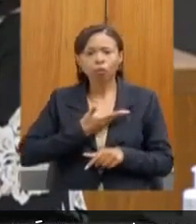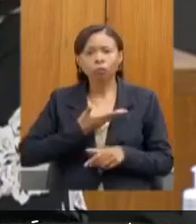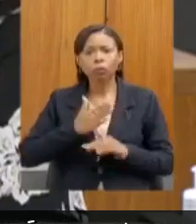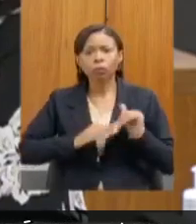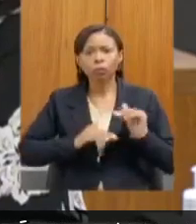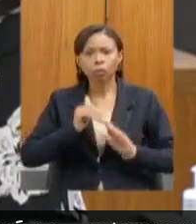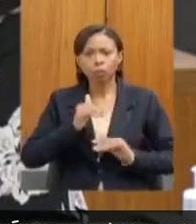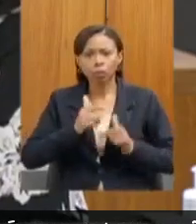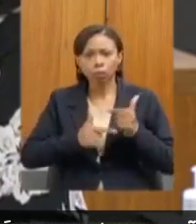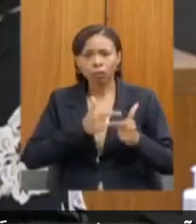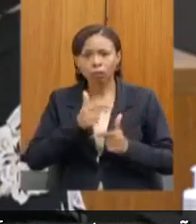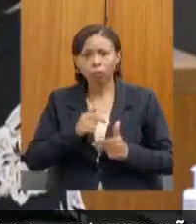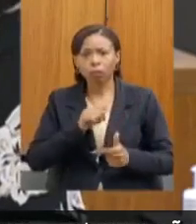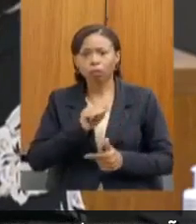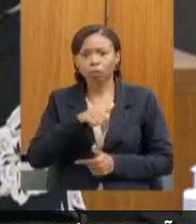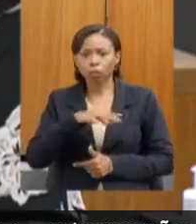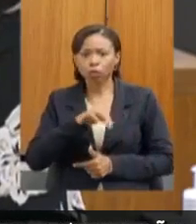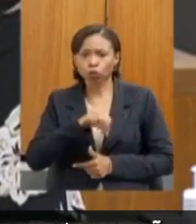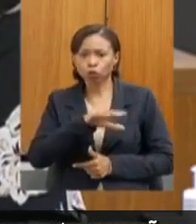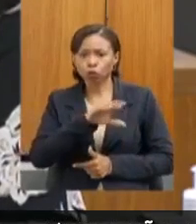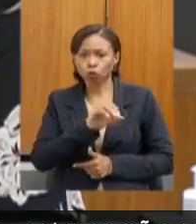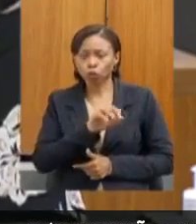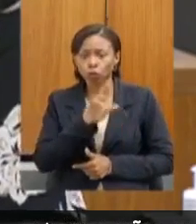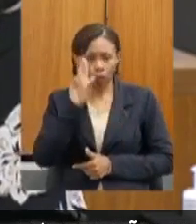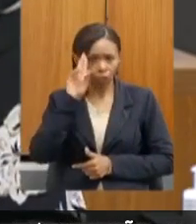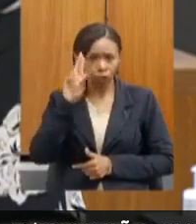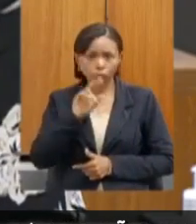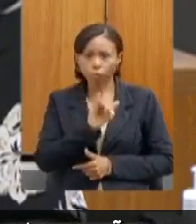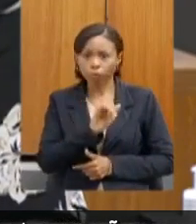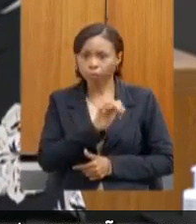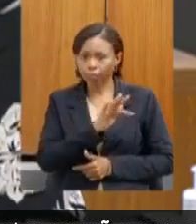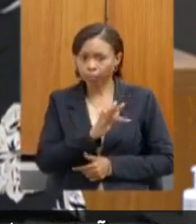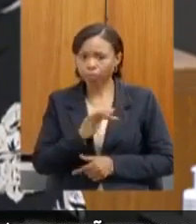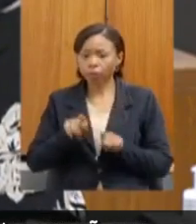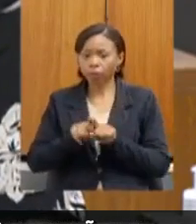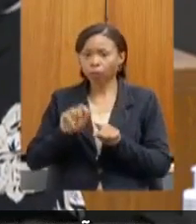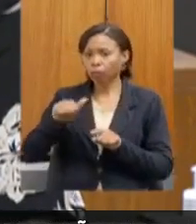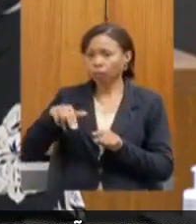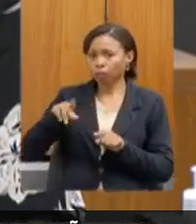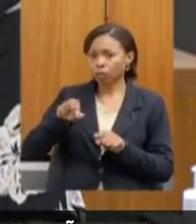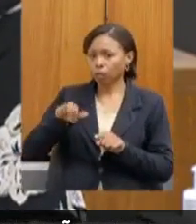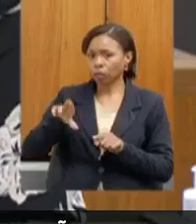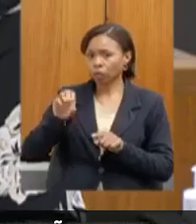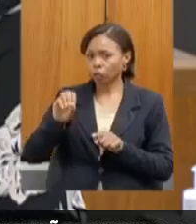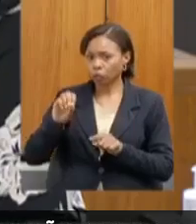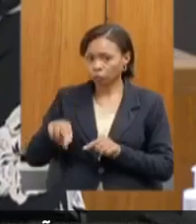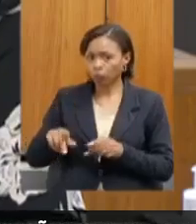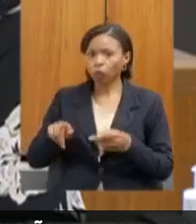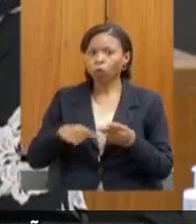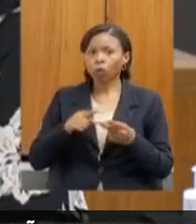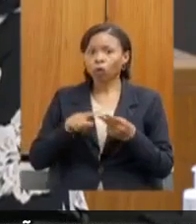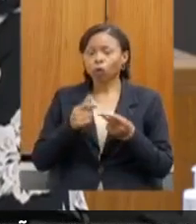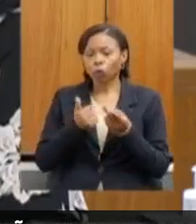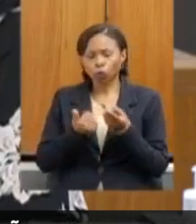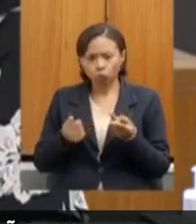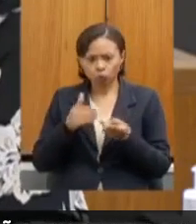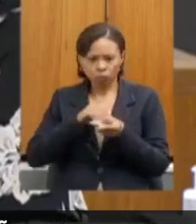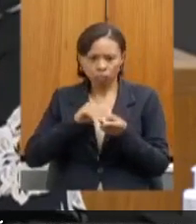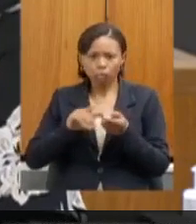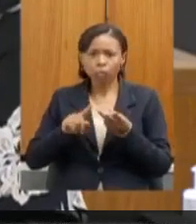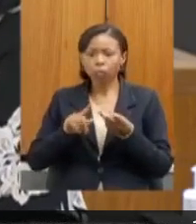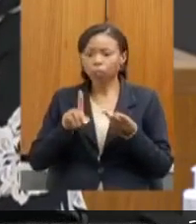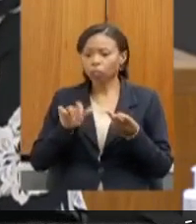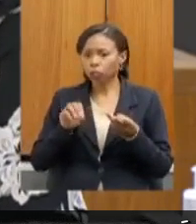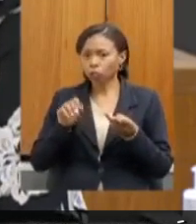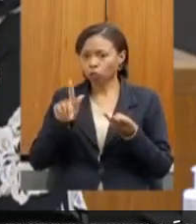-geral do IEF, o Anderson, nosso subsecretário de regularização ambiental, o Diogo, nosso subsecretário da